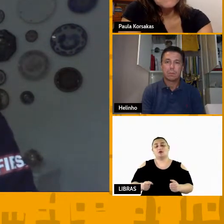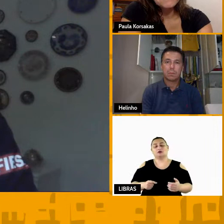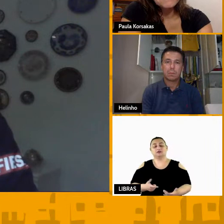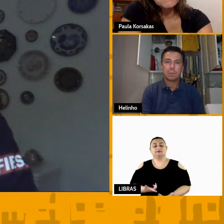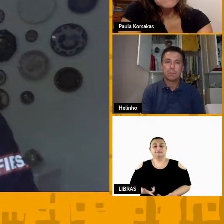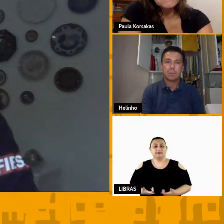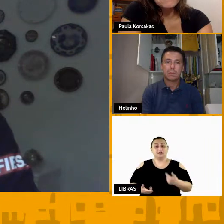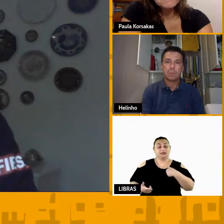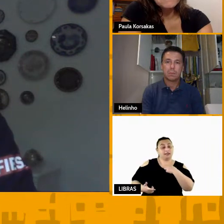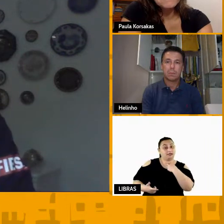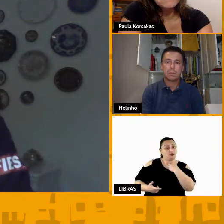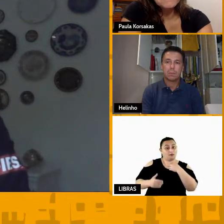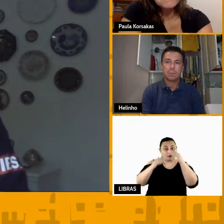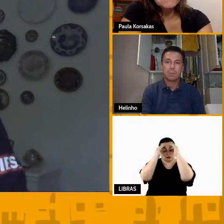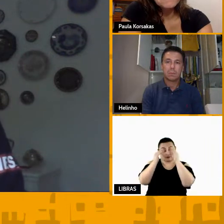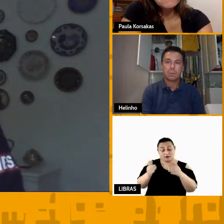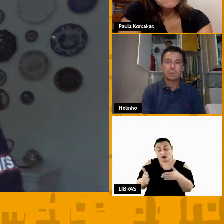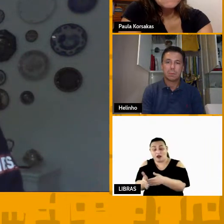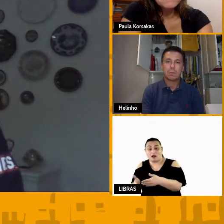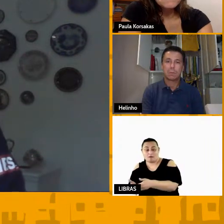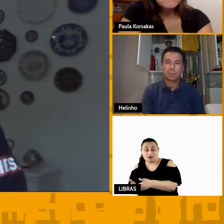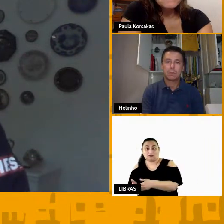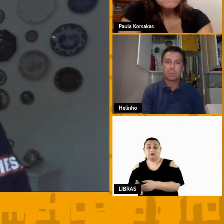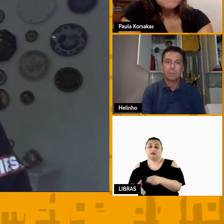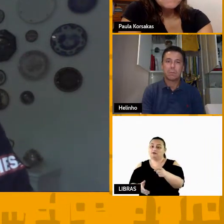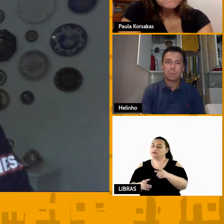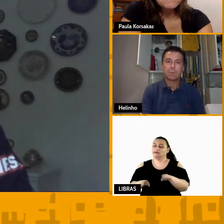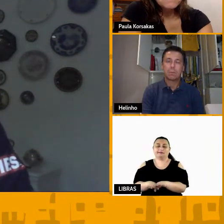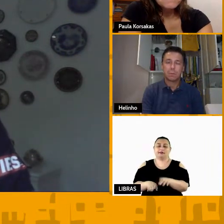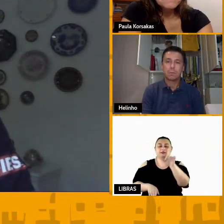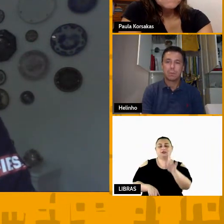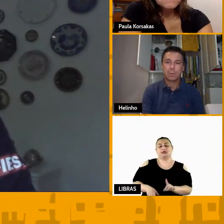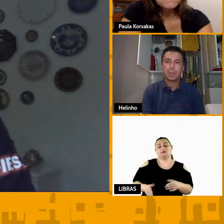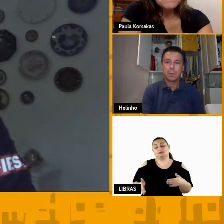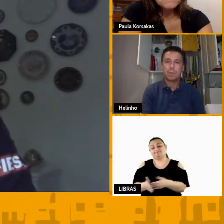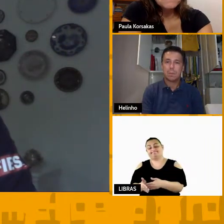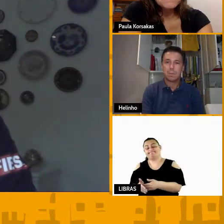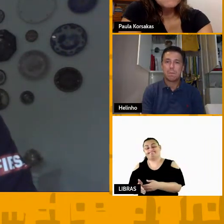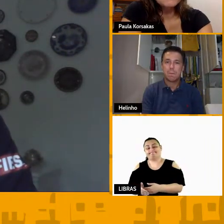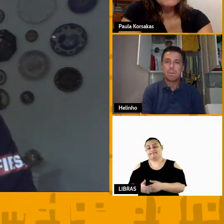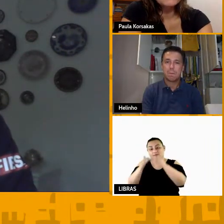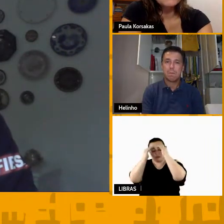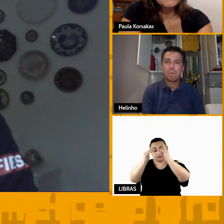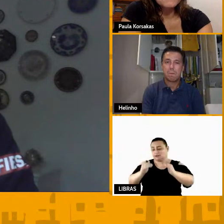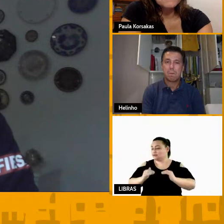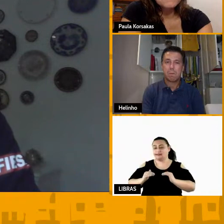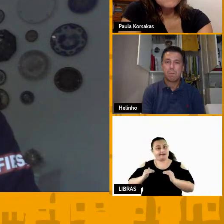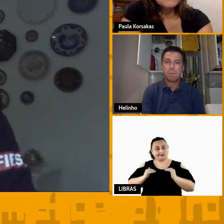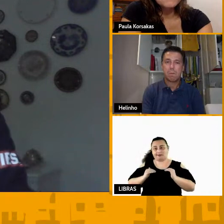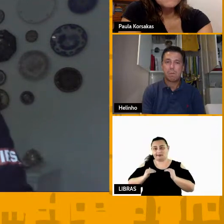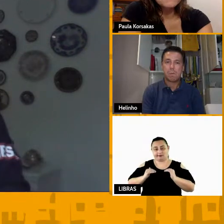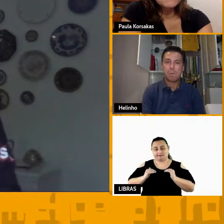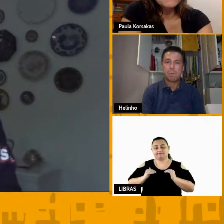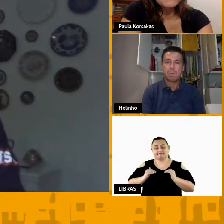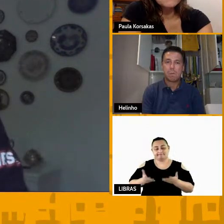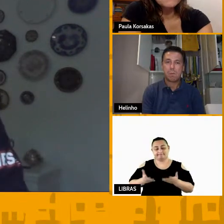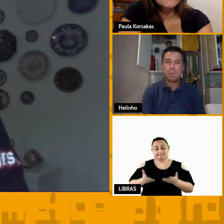cruzo essa linha do respeito com você você não tem esse direito de cruzar essa linha do respeito com a gente num tom